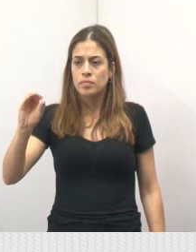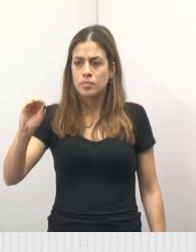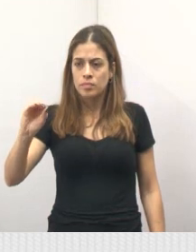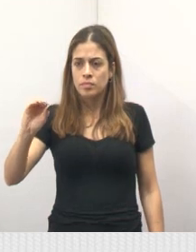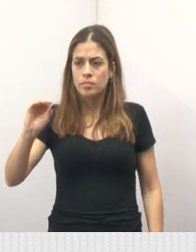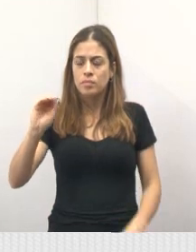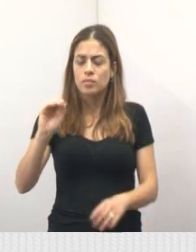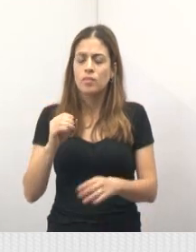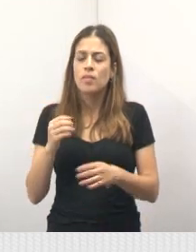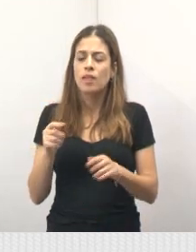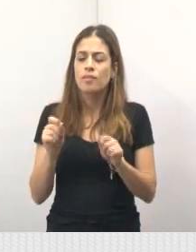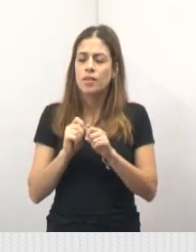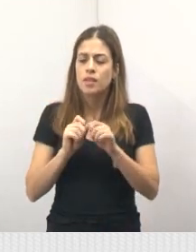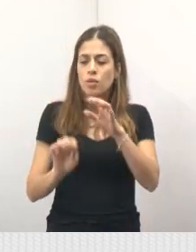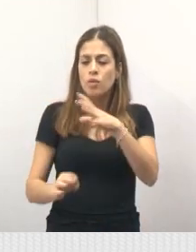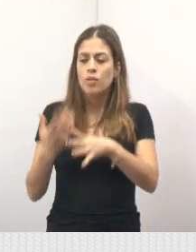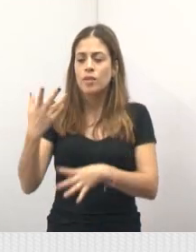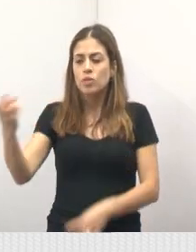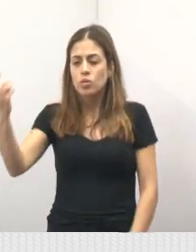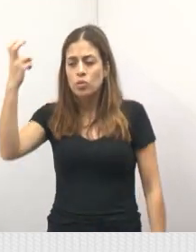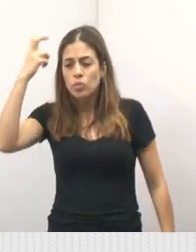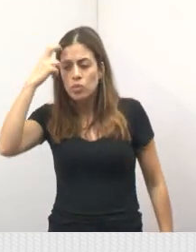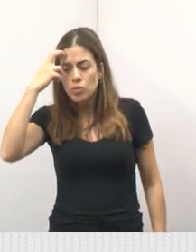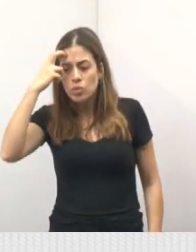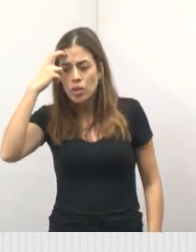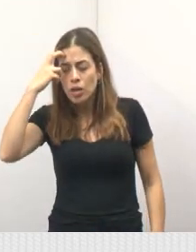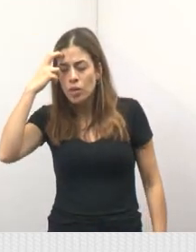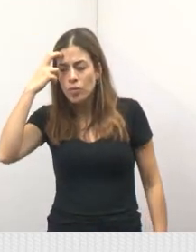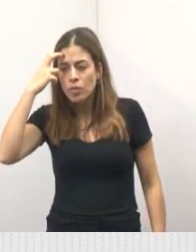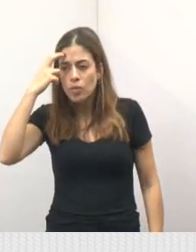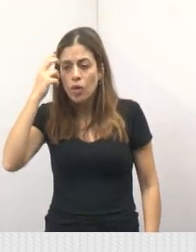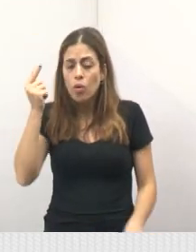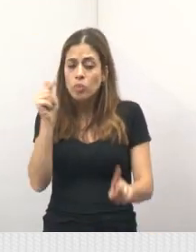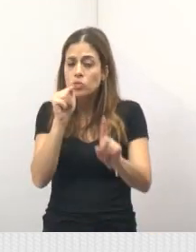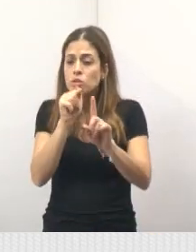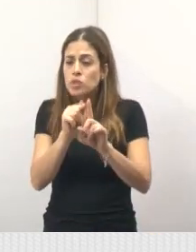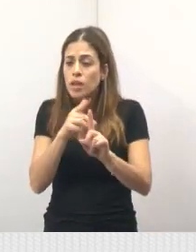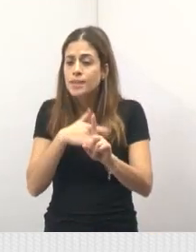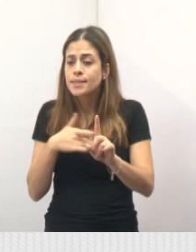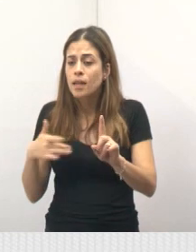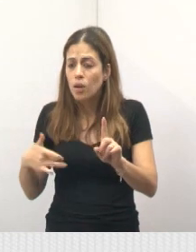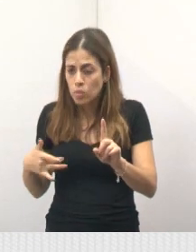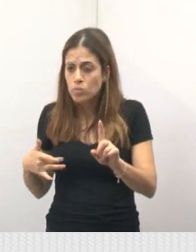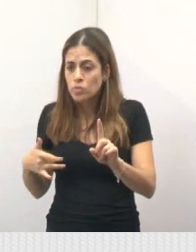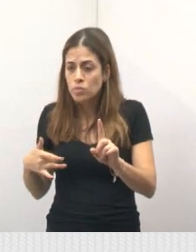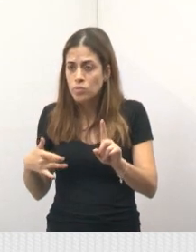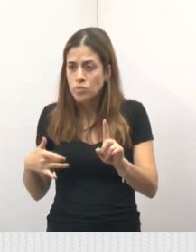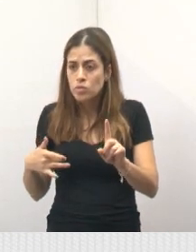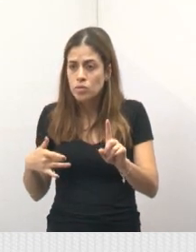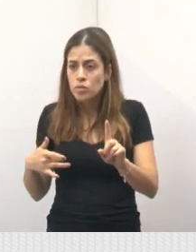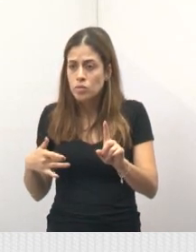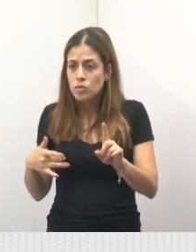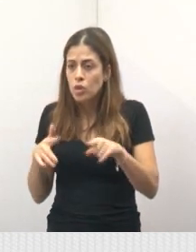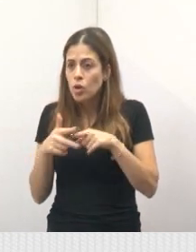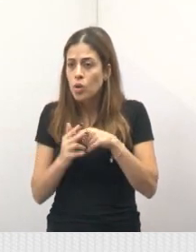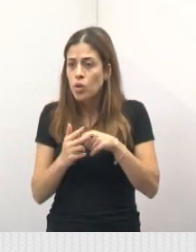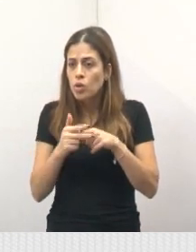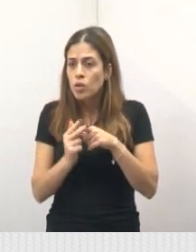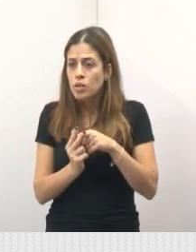com foco às pessoas da saúde. A saúde tem conserto, conserto com C,